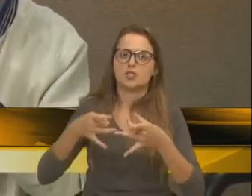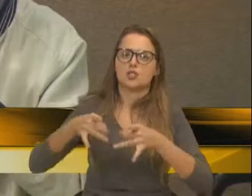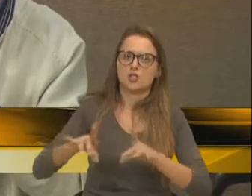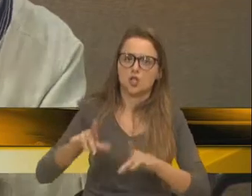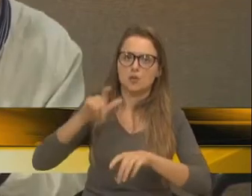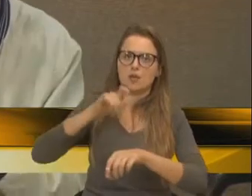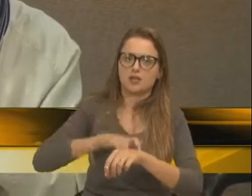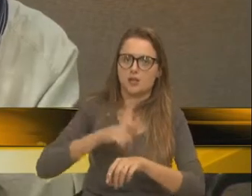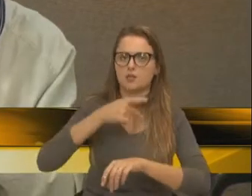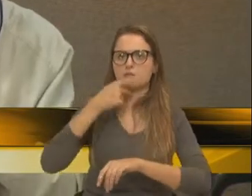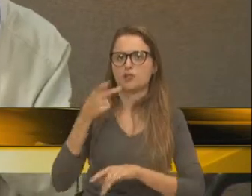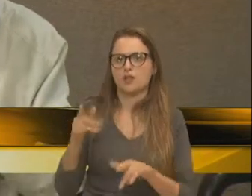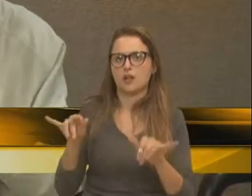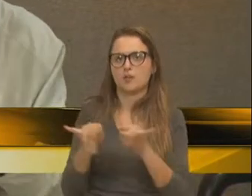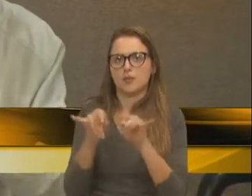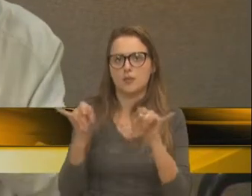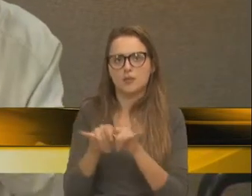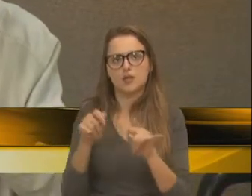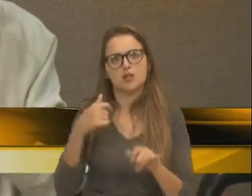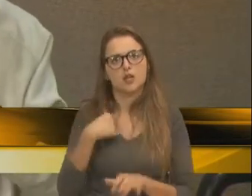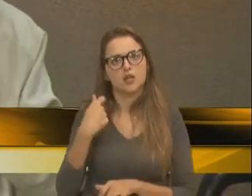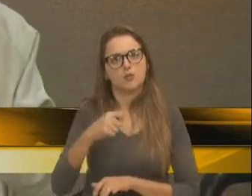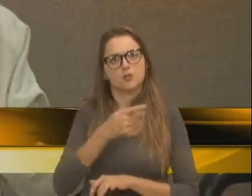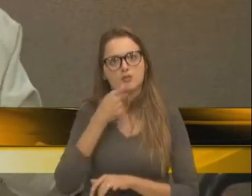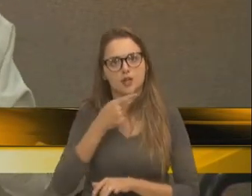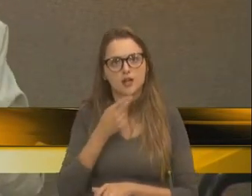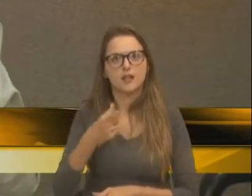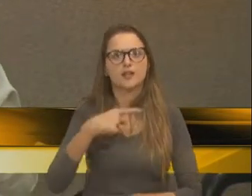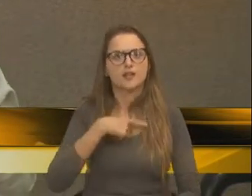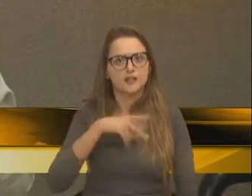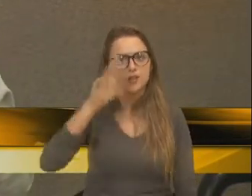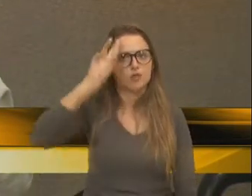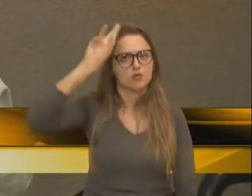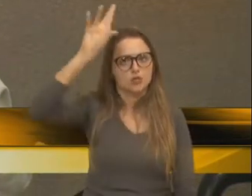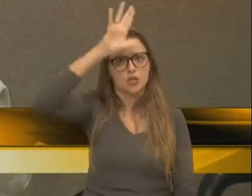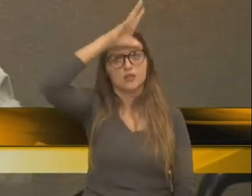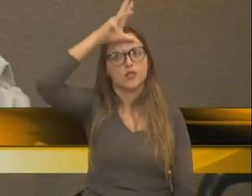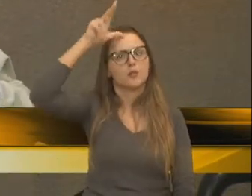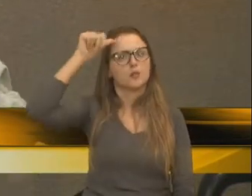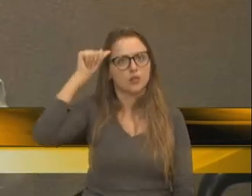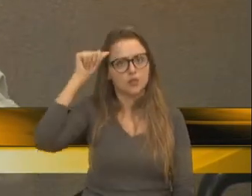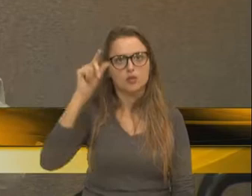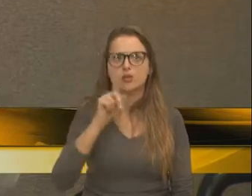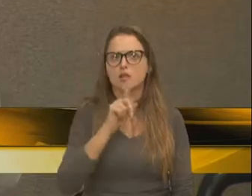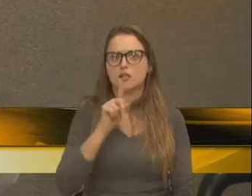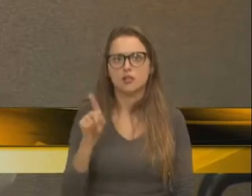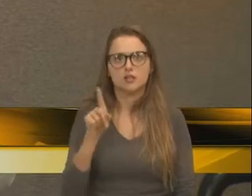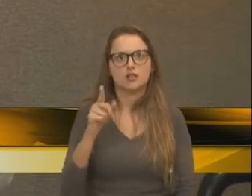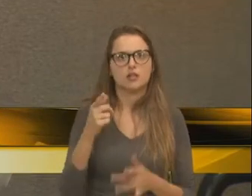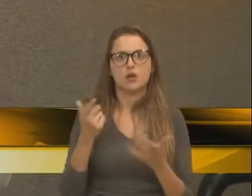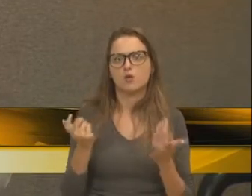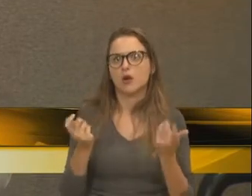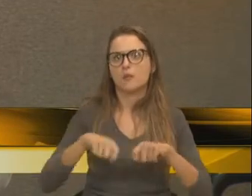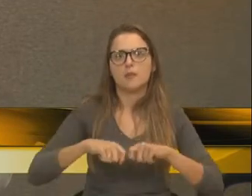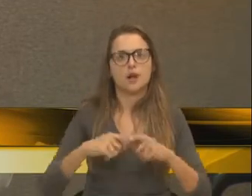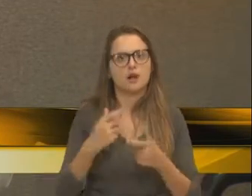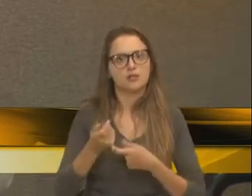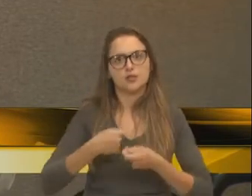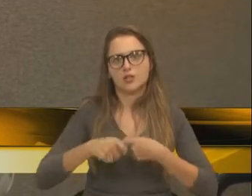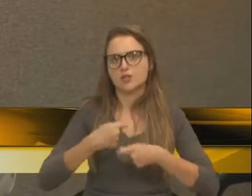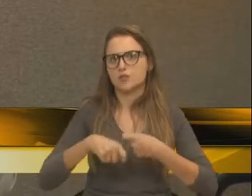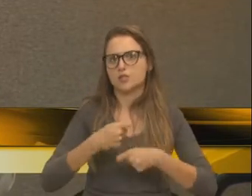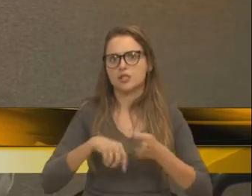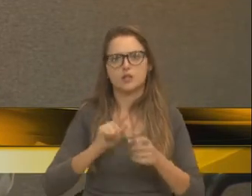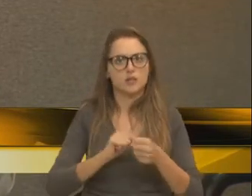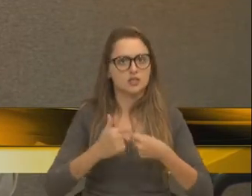falar bobagem. Eu sou obrigado a dizer que nós temos um prefeito que não está à altura de um líder de uma cidade que nem Caxias